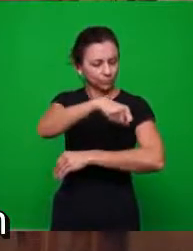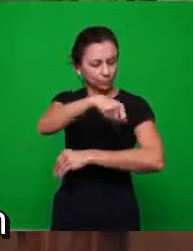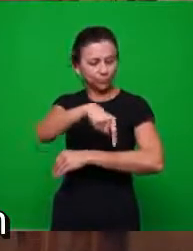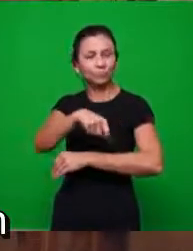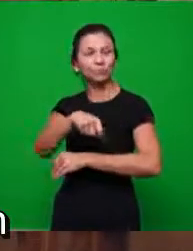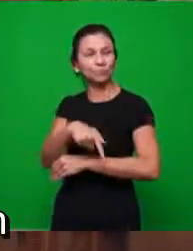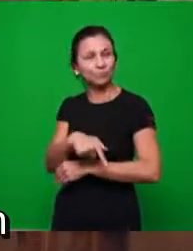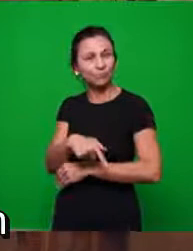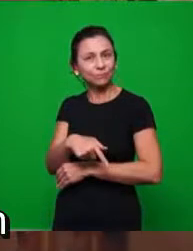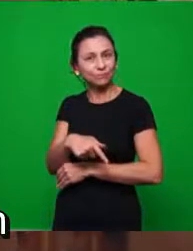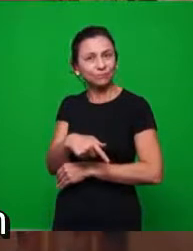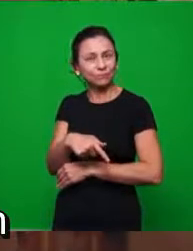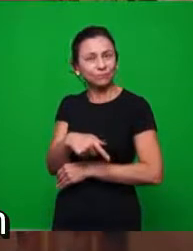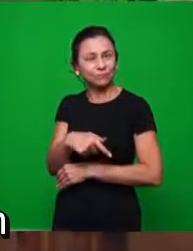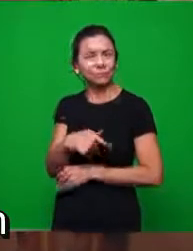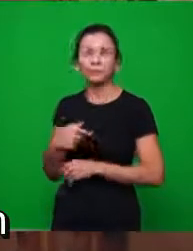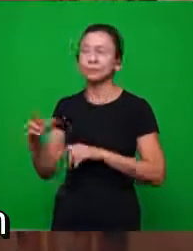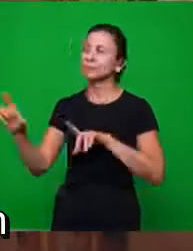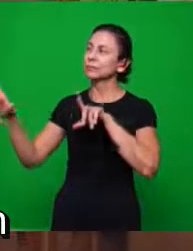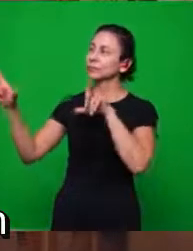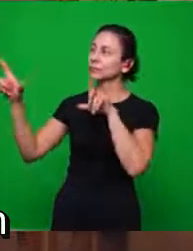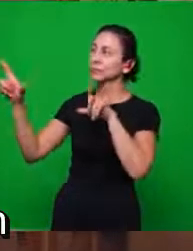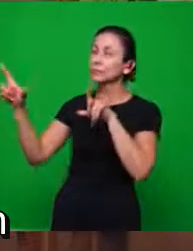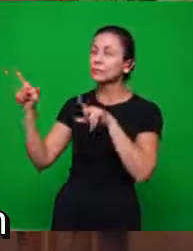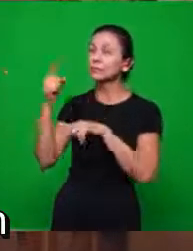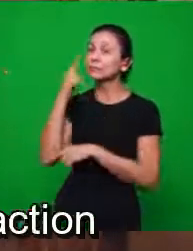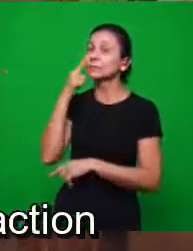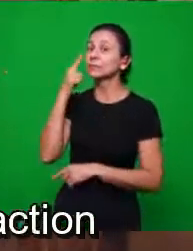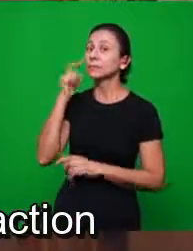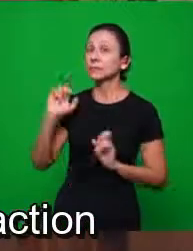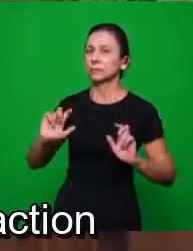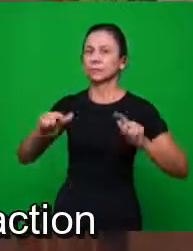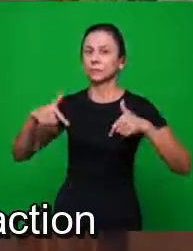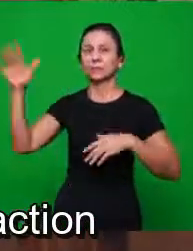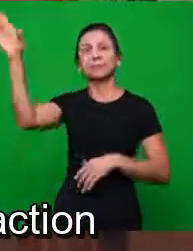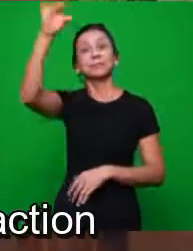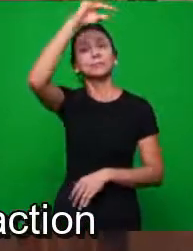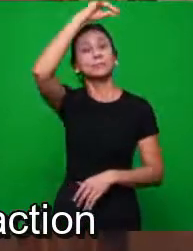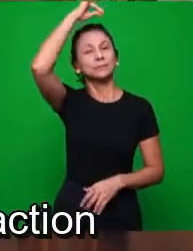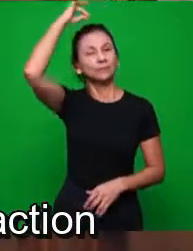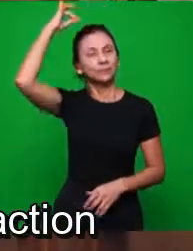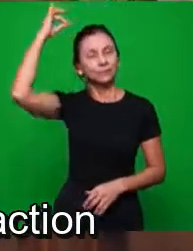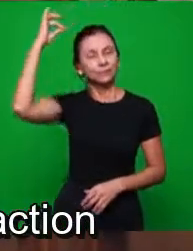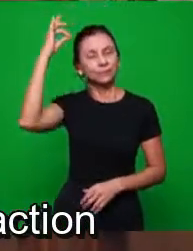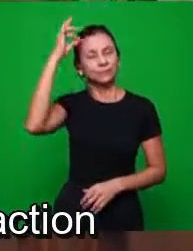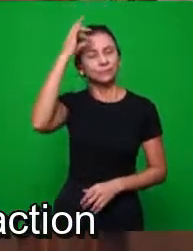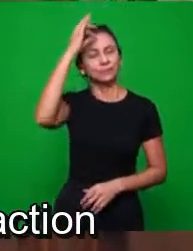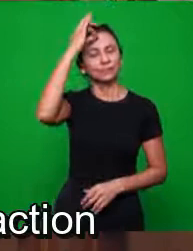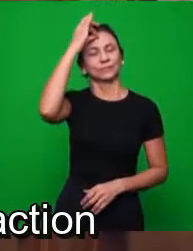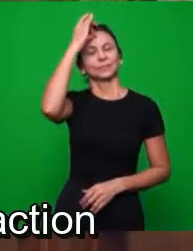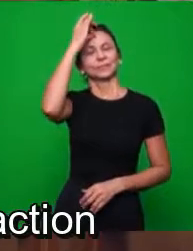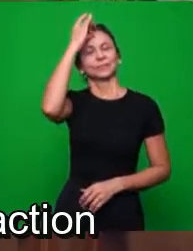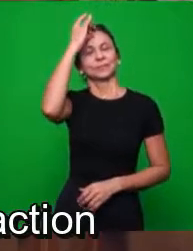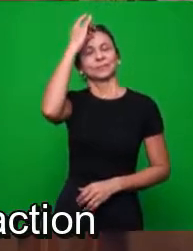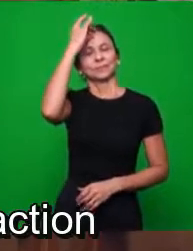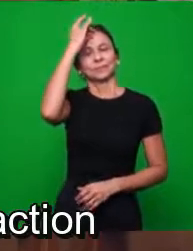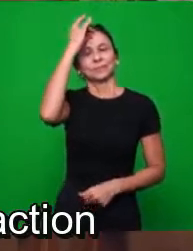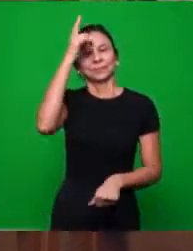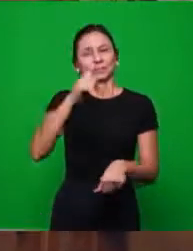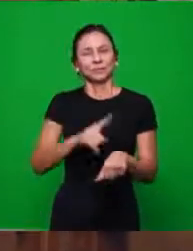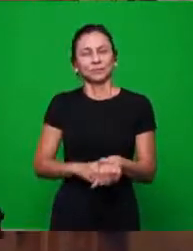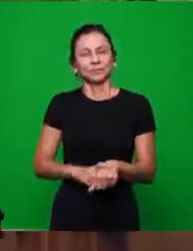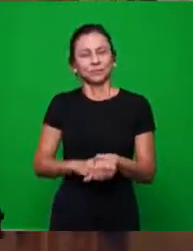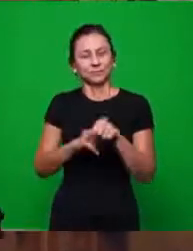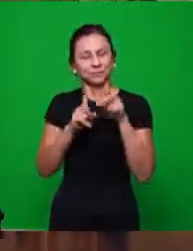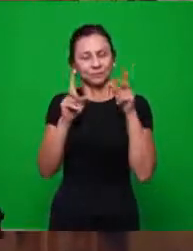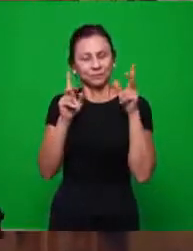portanto, nesse quadro aqui, a operação do Espírito Santo e, ao mesmo tempo, a reação